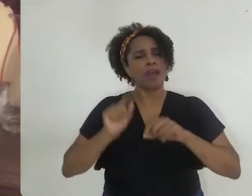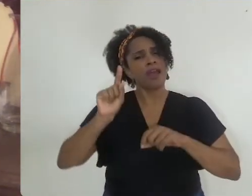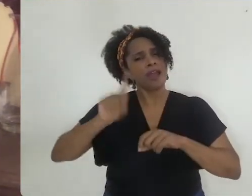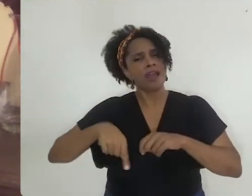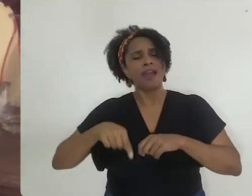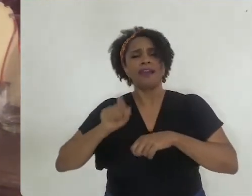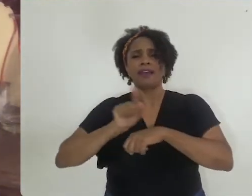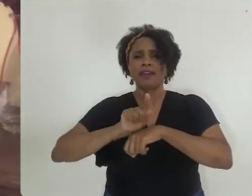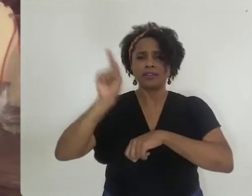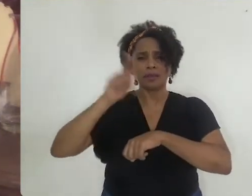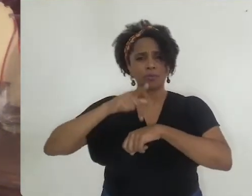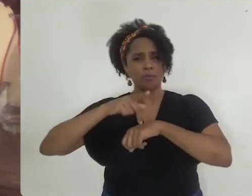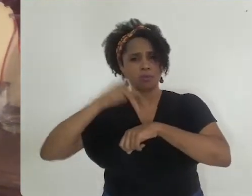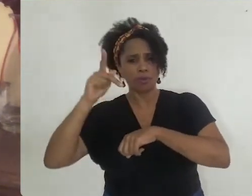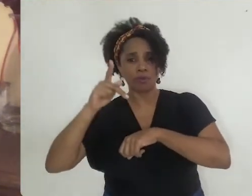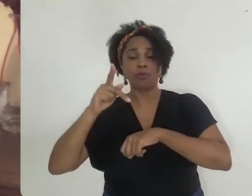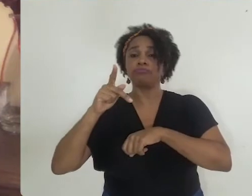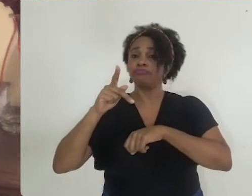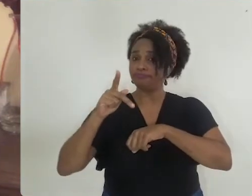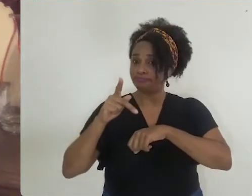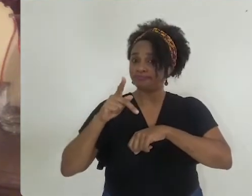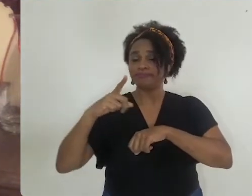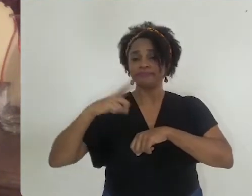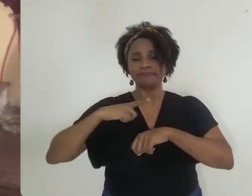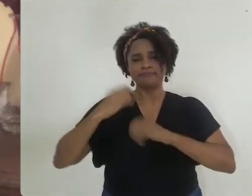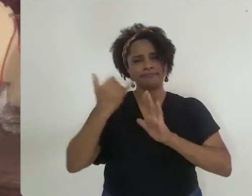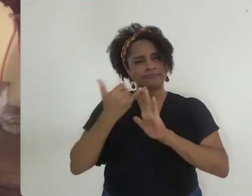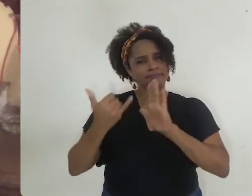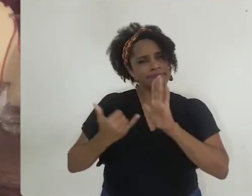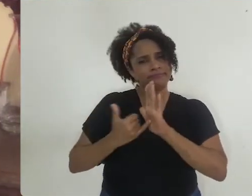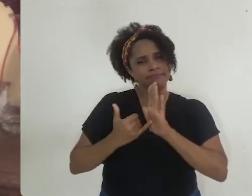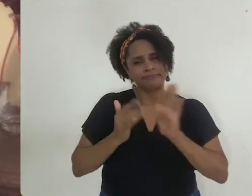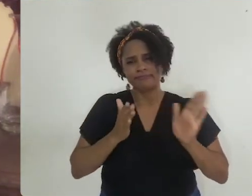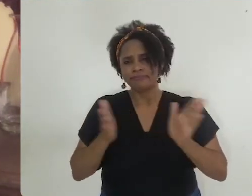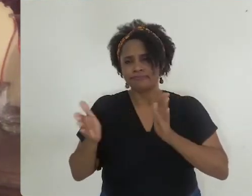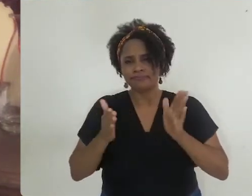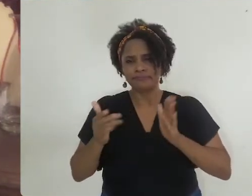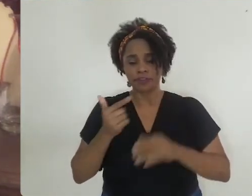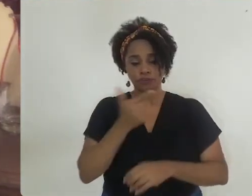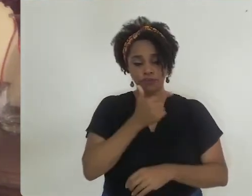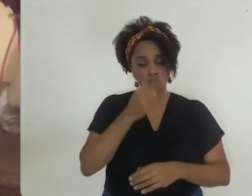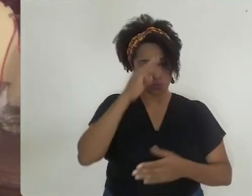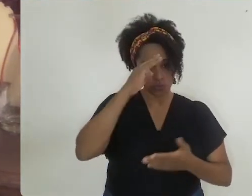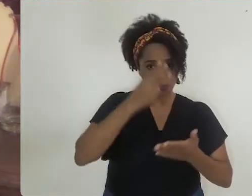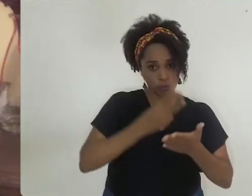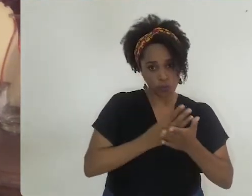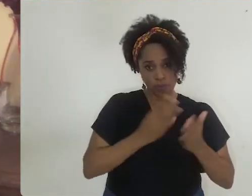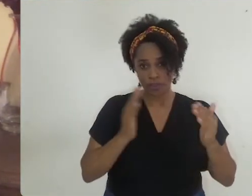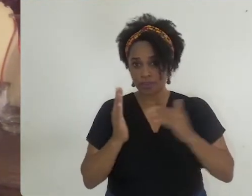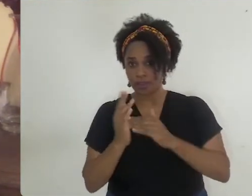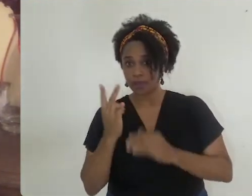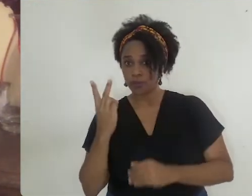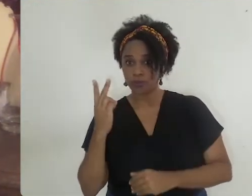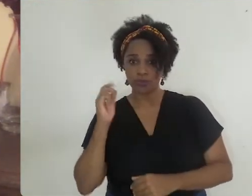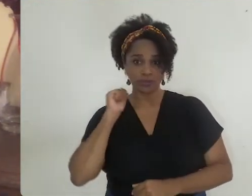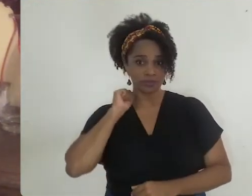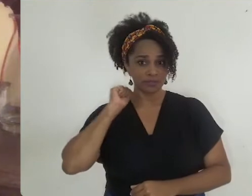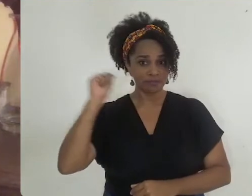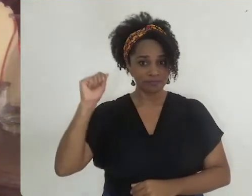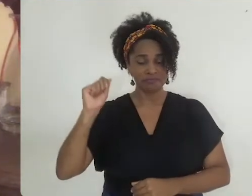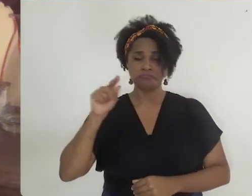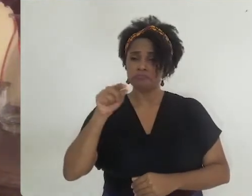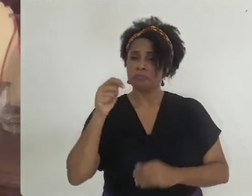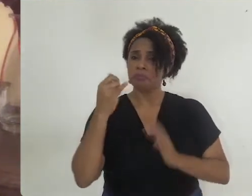pós-graduação, ofertados na modalidade à distância. As inscrições acontecem entre os dias 22 de